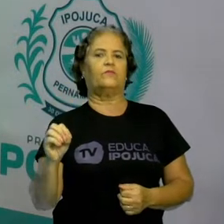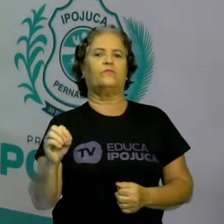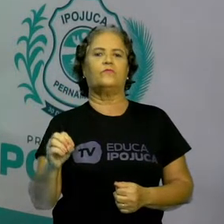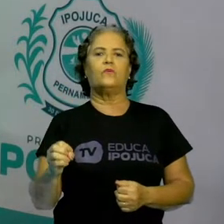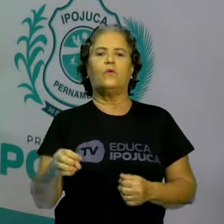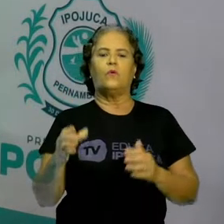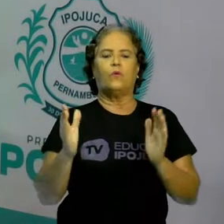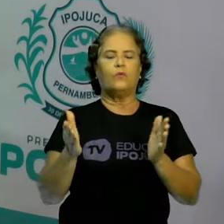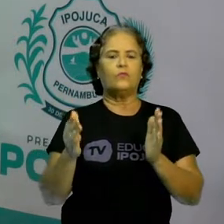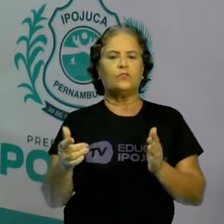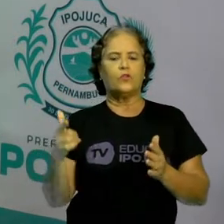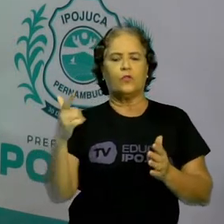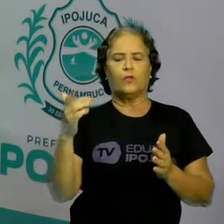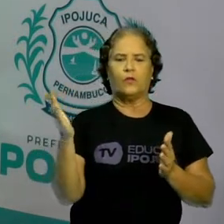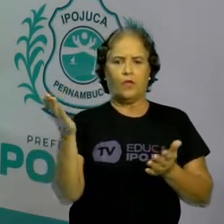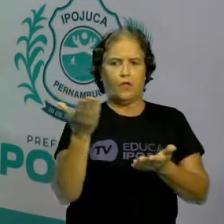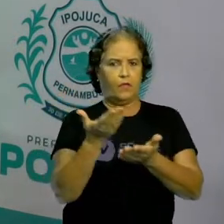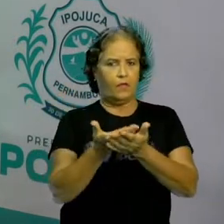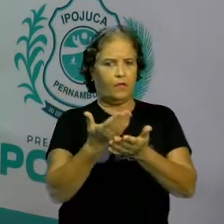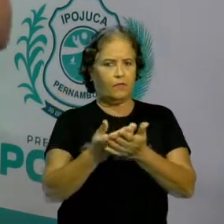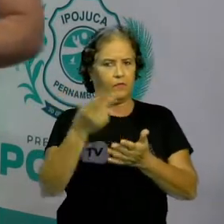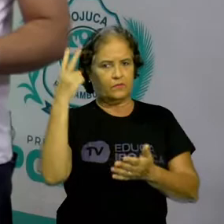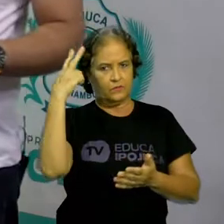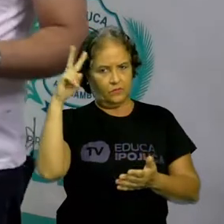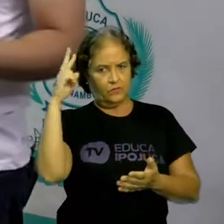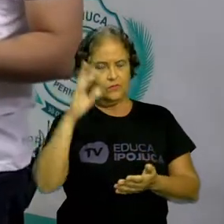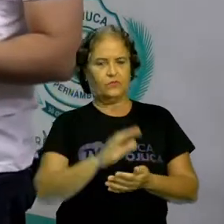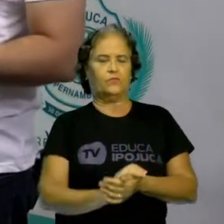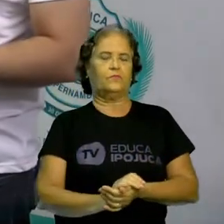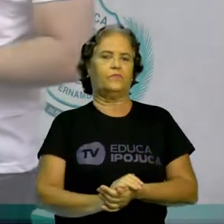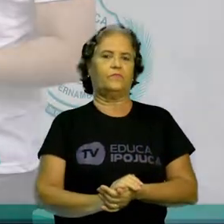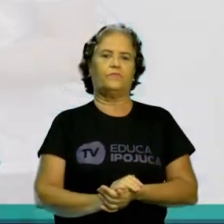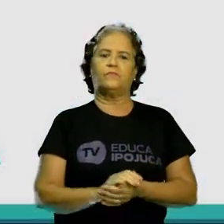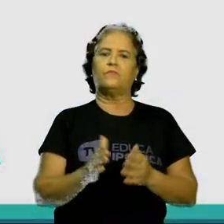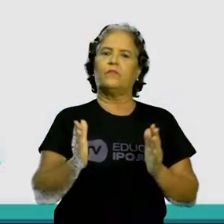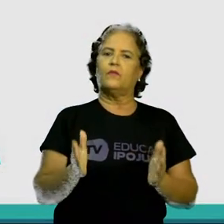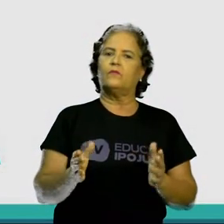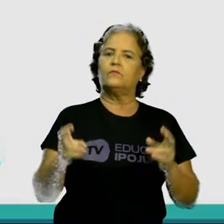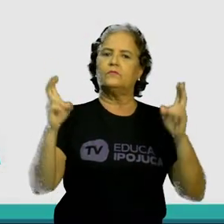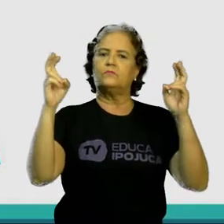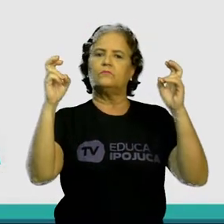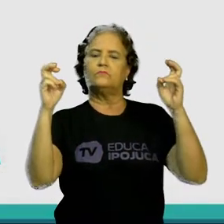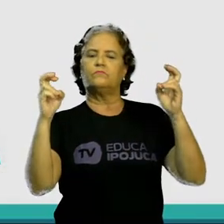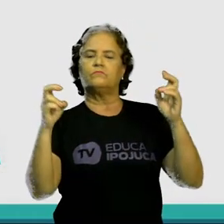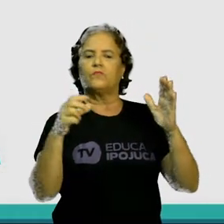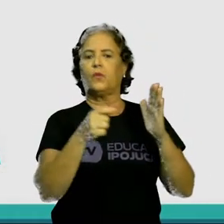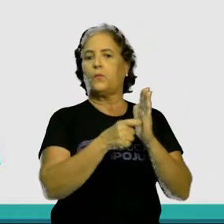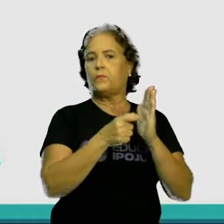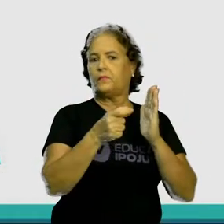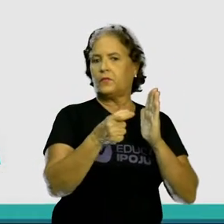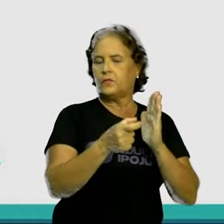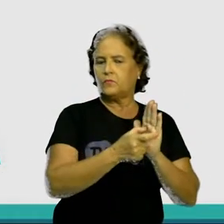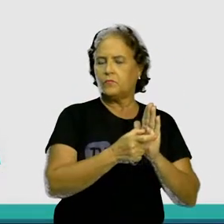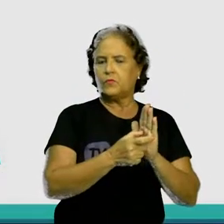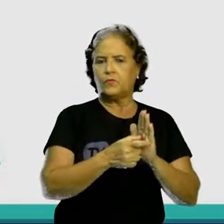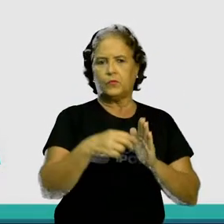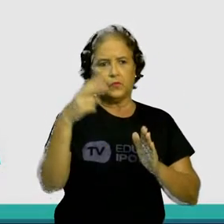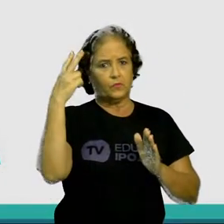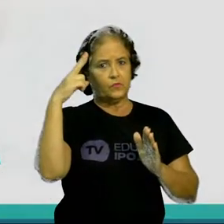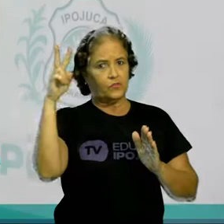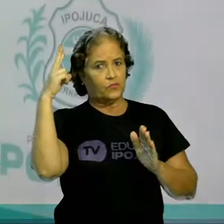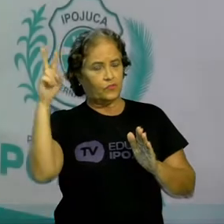então com as nossas aulas de história. E hoje nós vamos falar sobre o patrimônio histórico do Imporjuca.